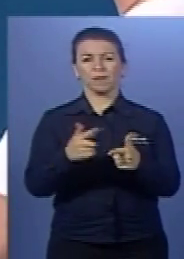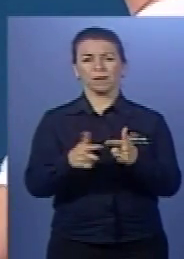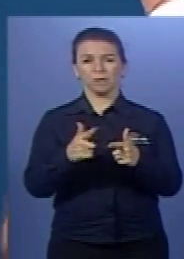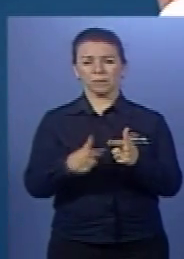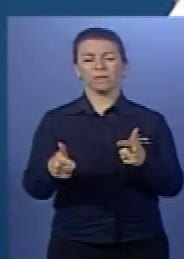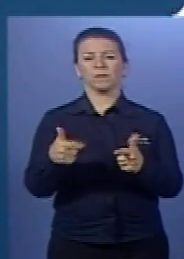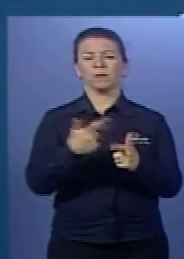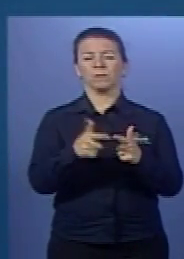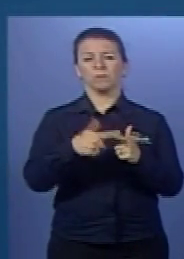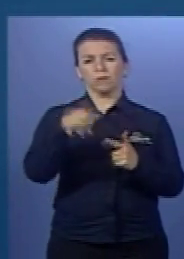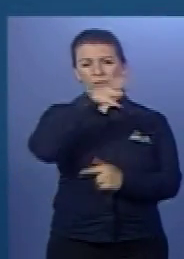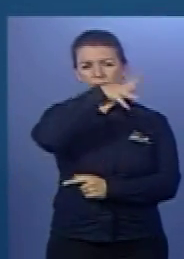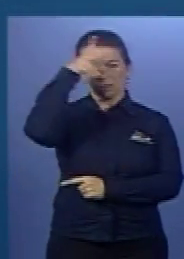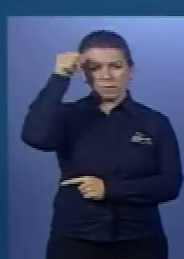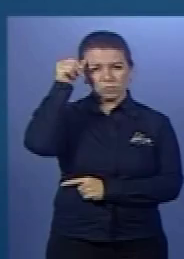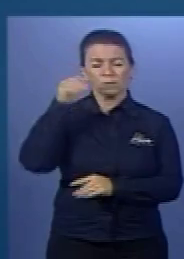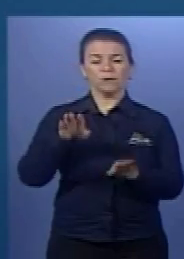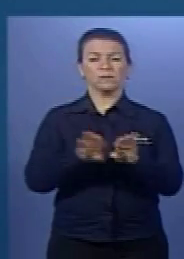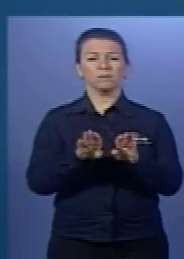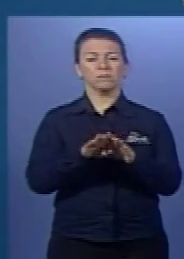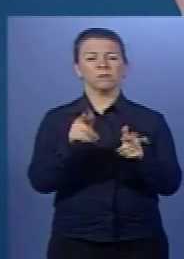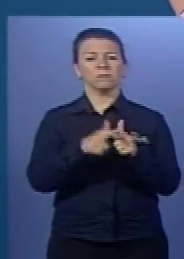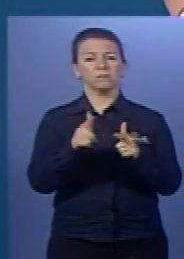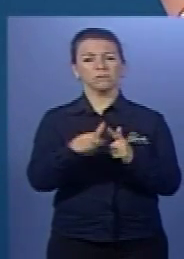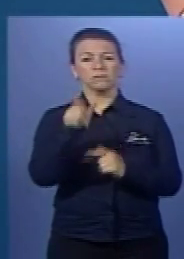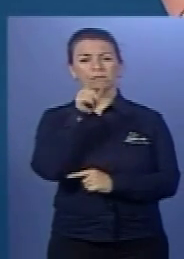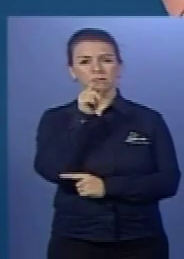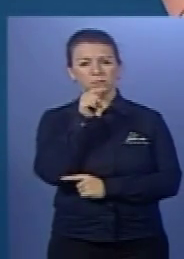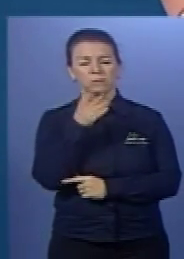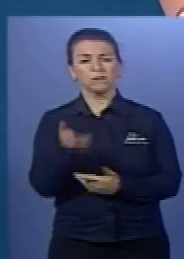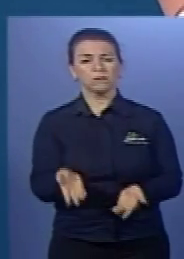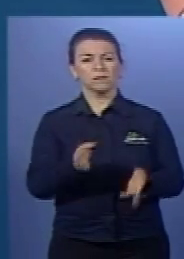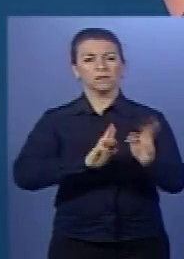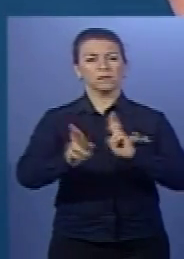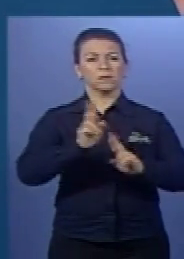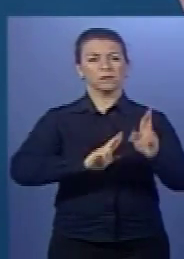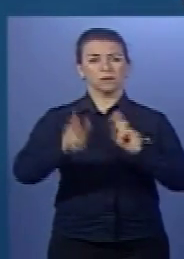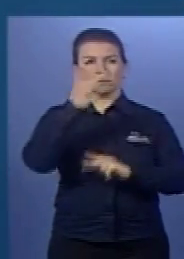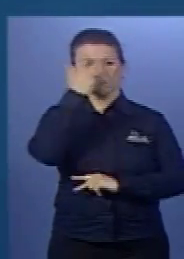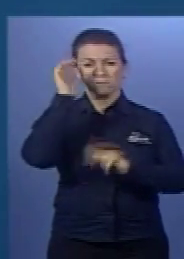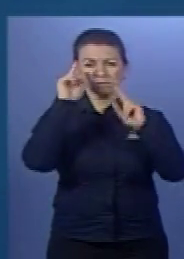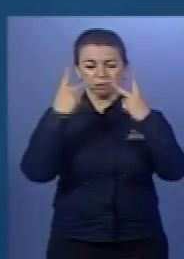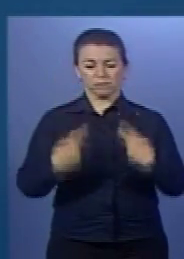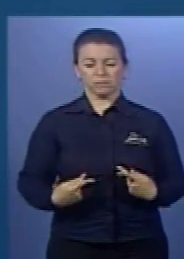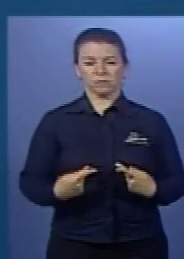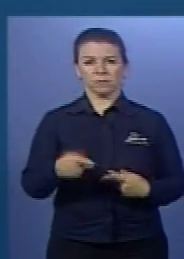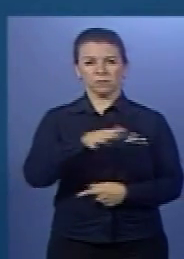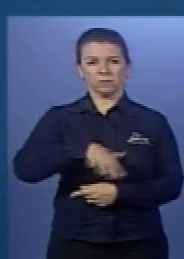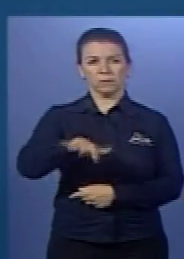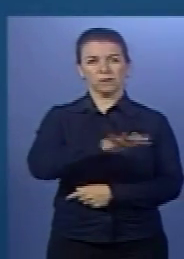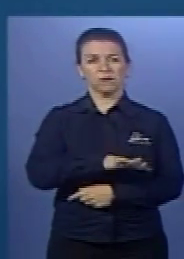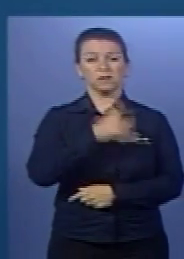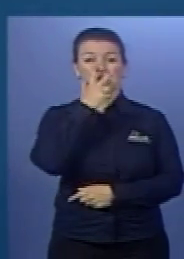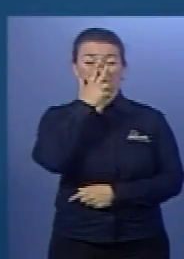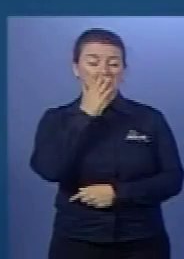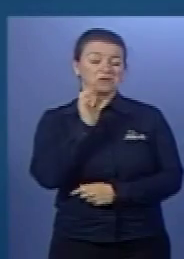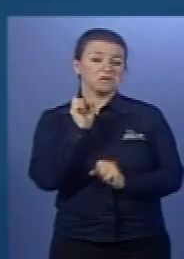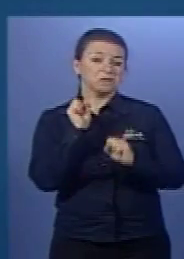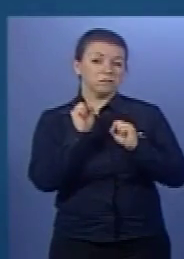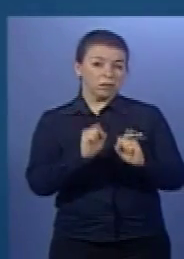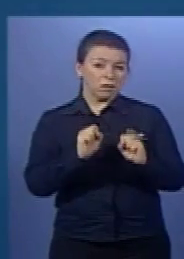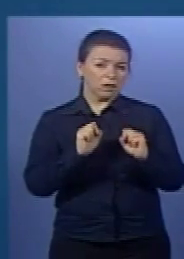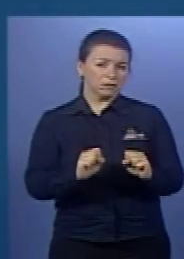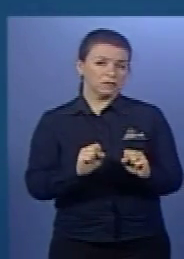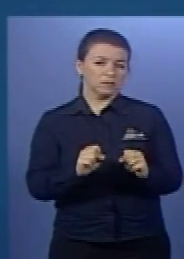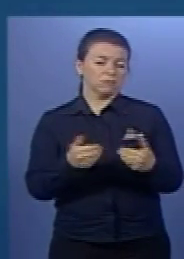A devastação da Amazônia, a escassez de água já apareceu e a relação do ser humano com o ambiente. Então, isso pode,